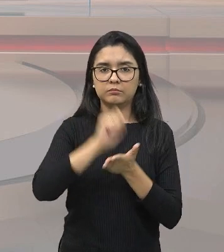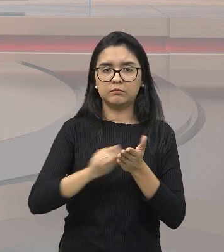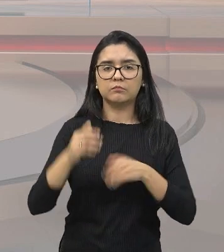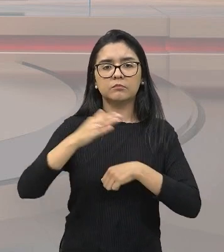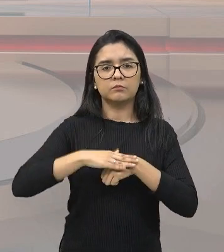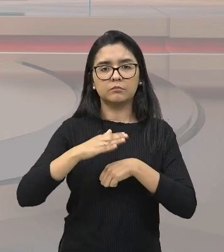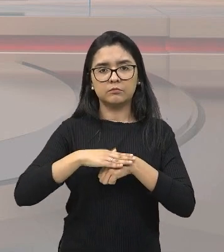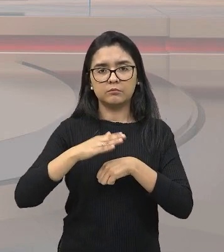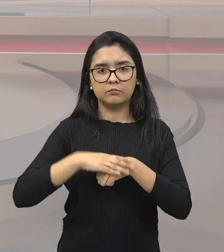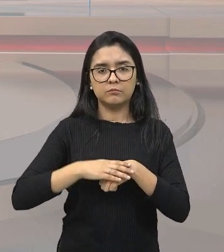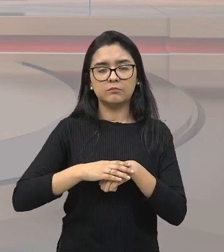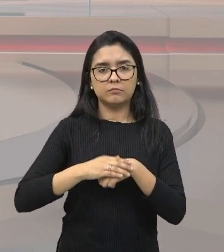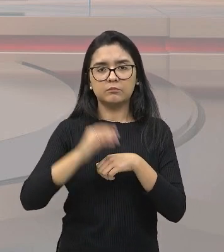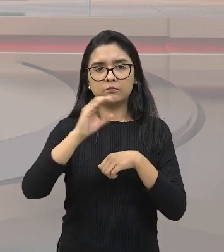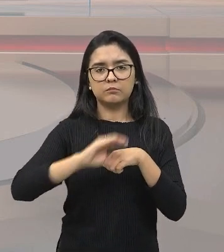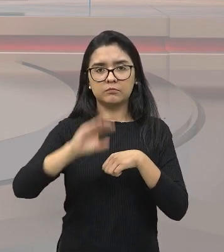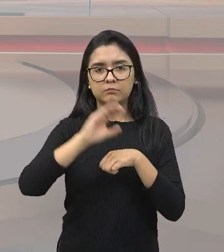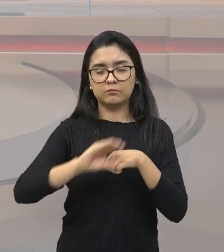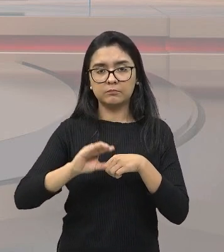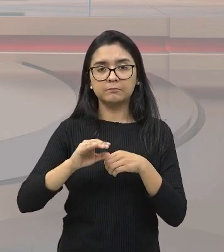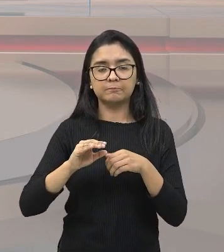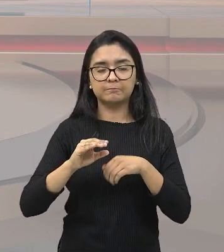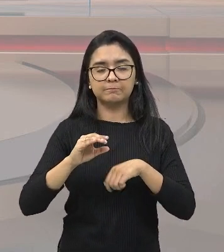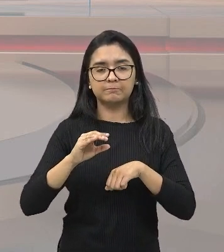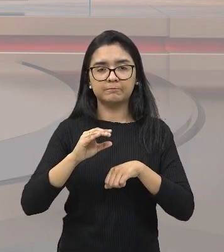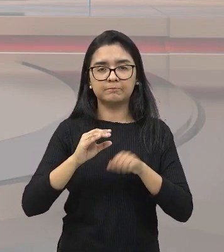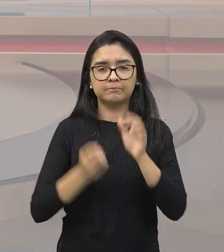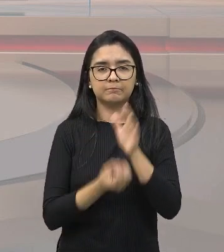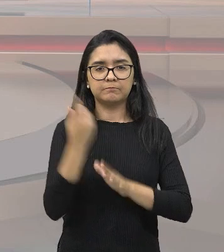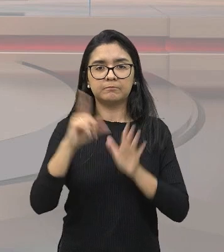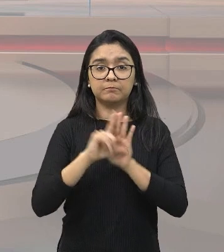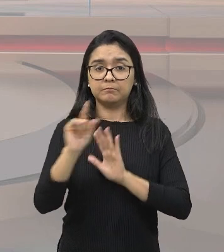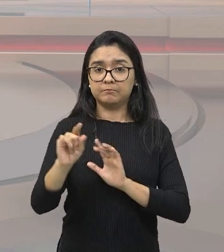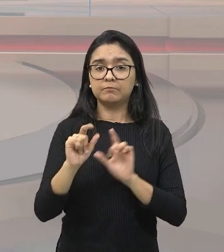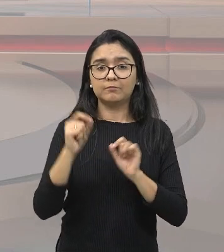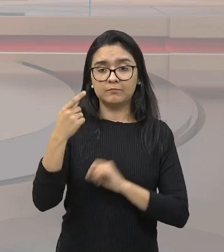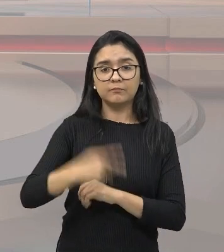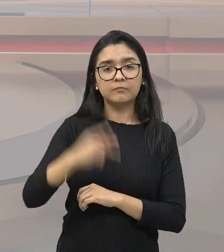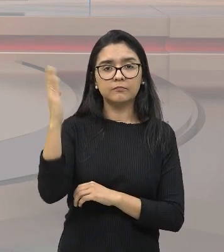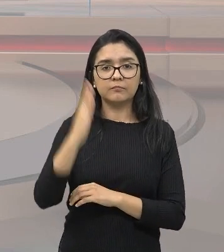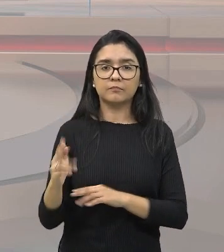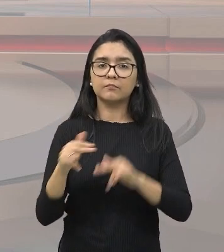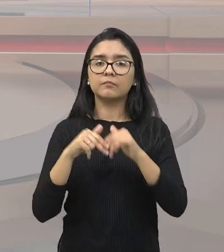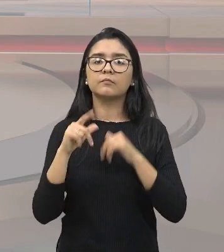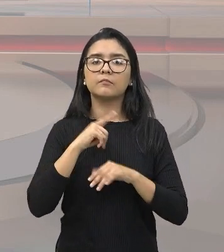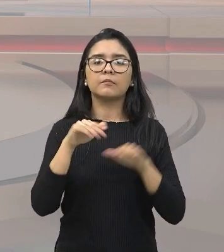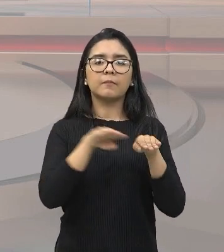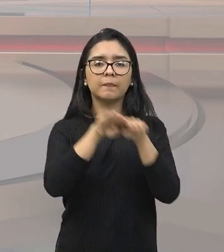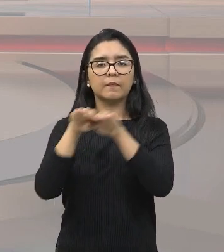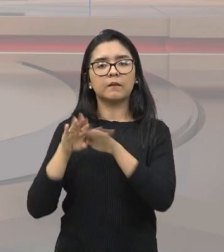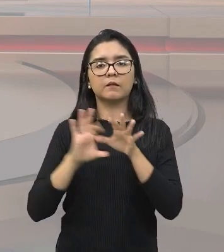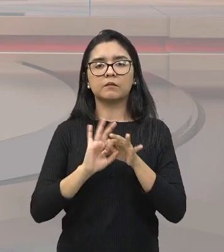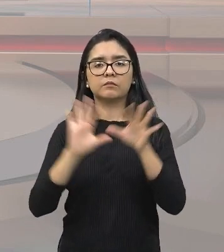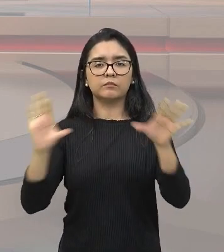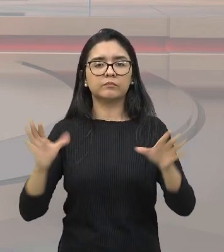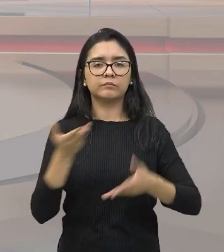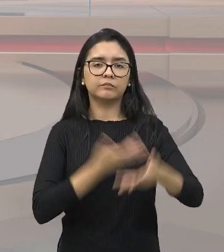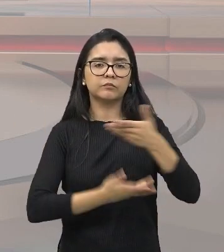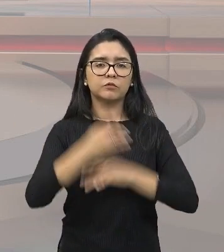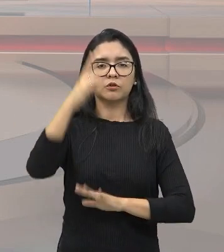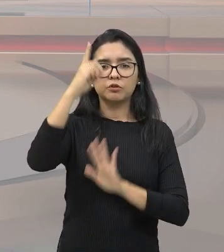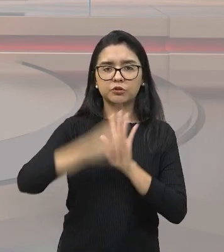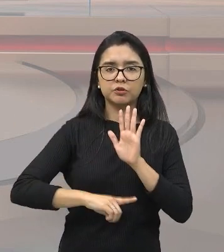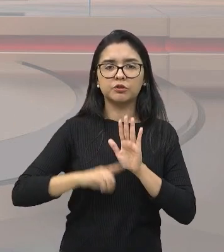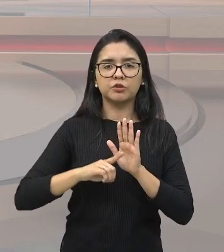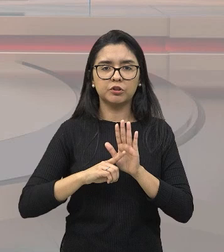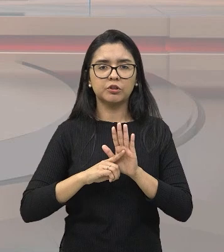constituições, inclusive o Brasil. Por isso que nós temos igualdade à liberdade, fraternidade, direito de